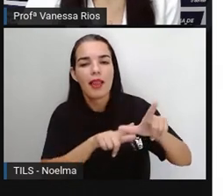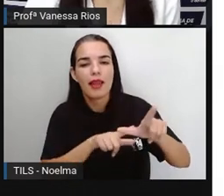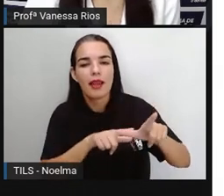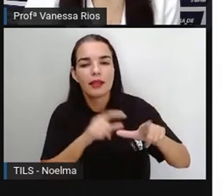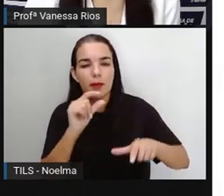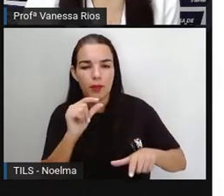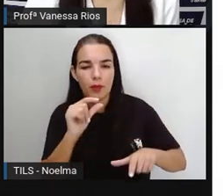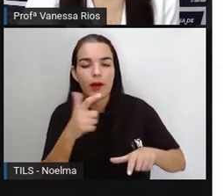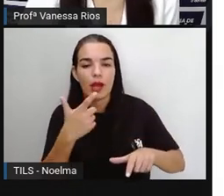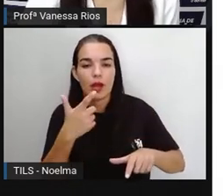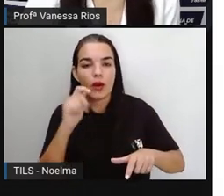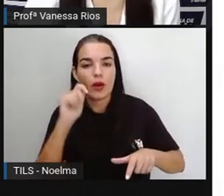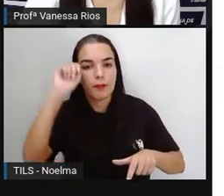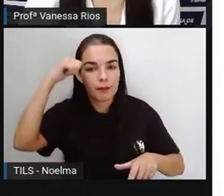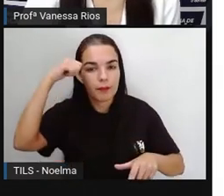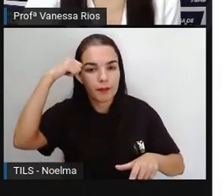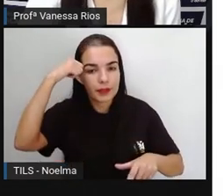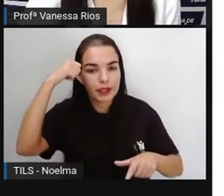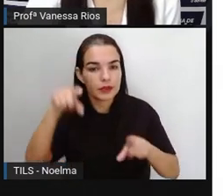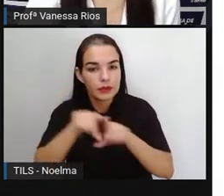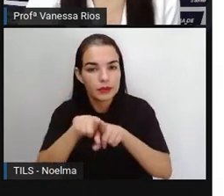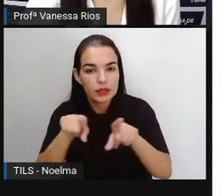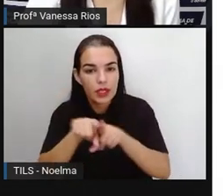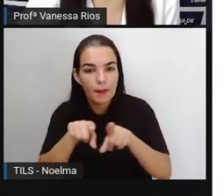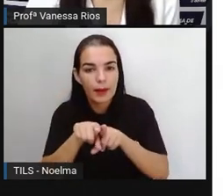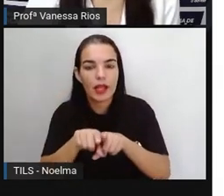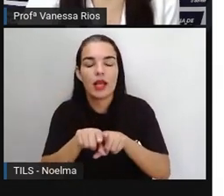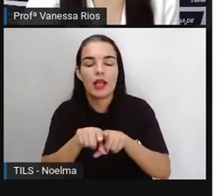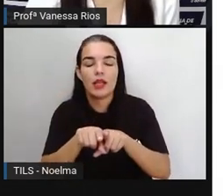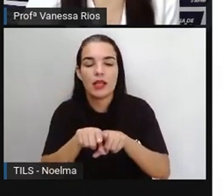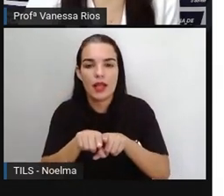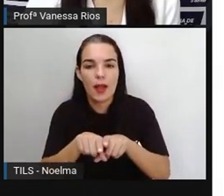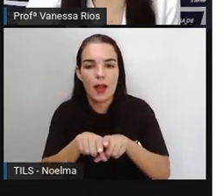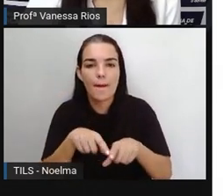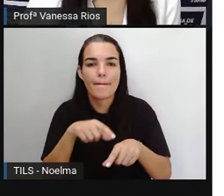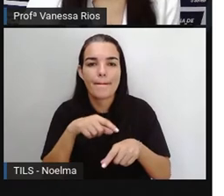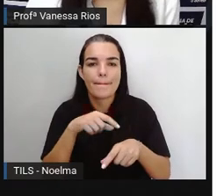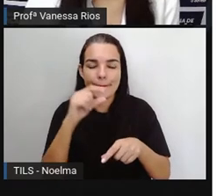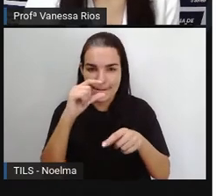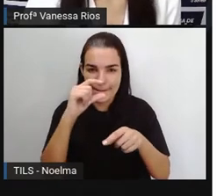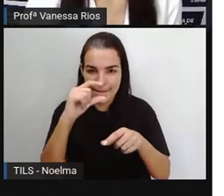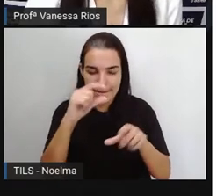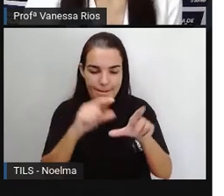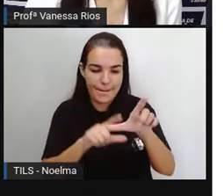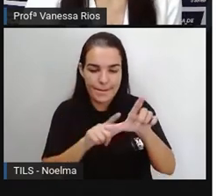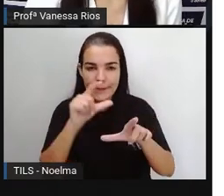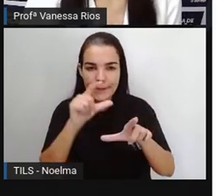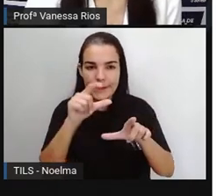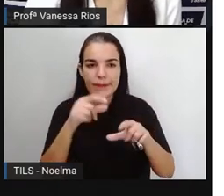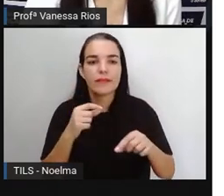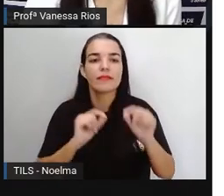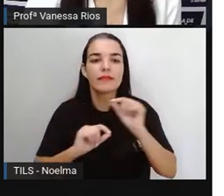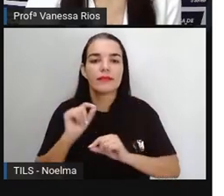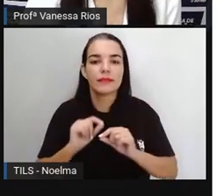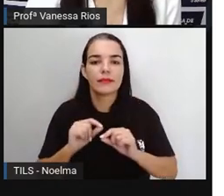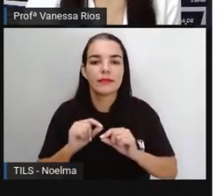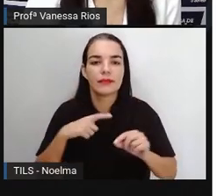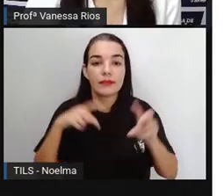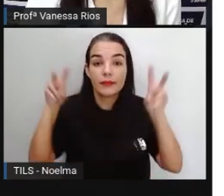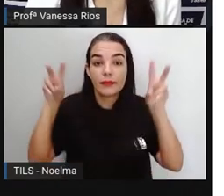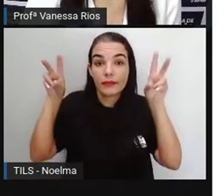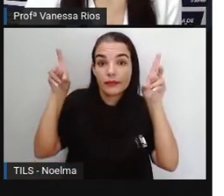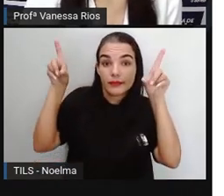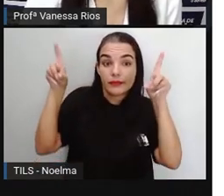destaque no texto, a gente percebe aqui que está em uma letra mais escura e também em um tamanho maior, que está aqui entre aspas,